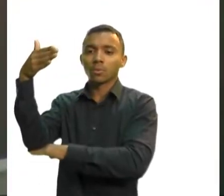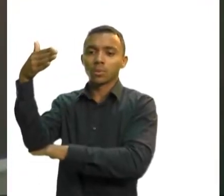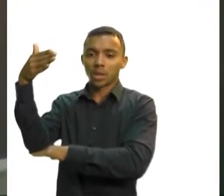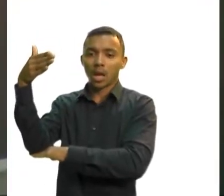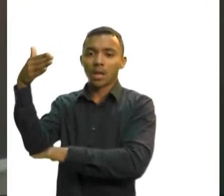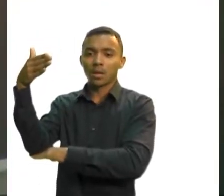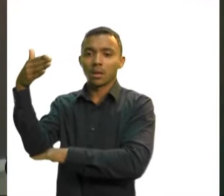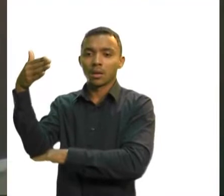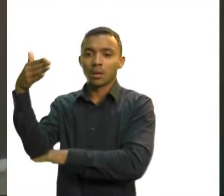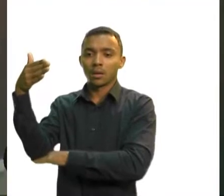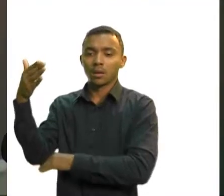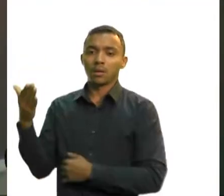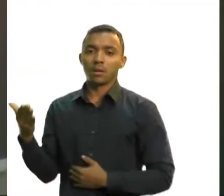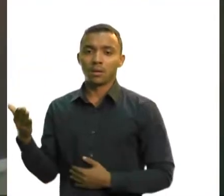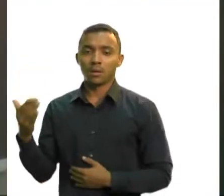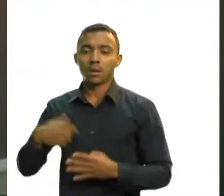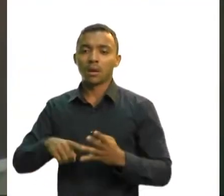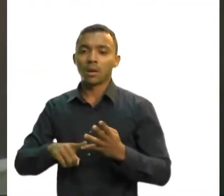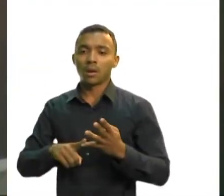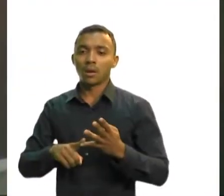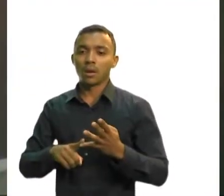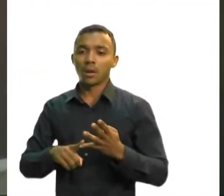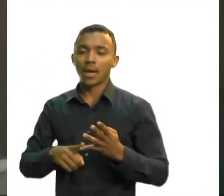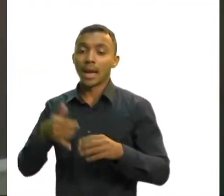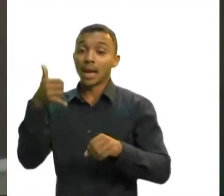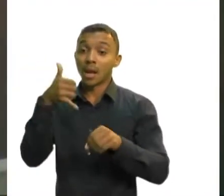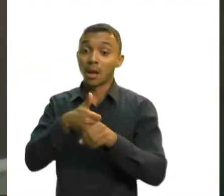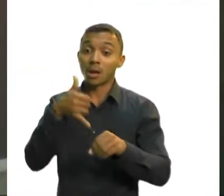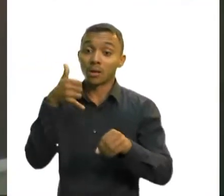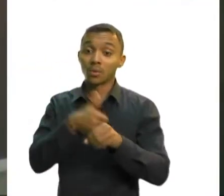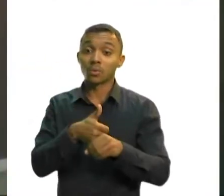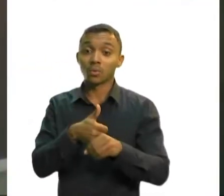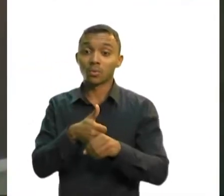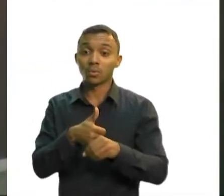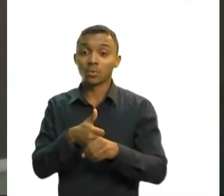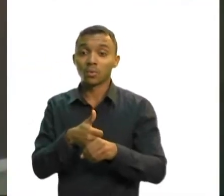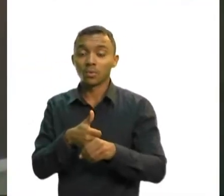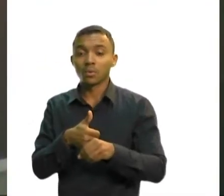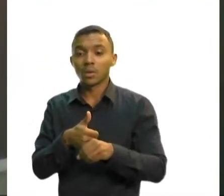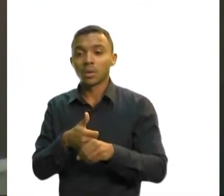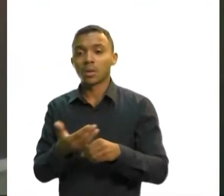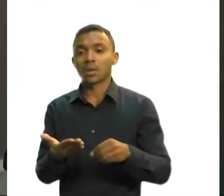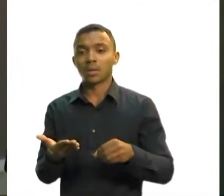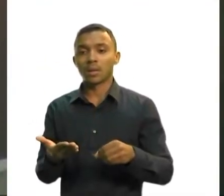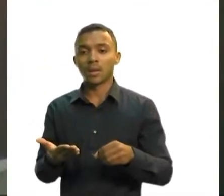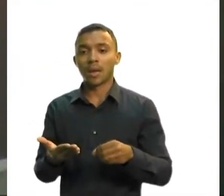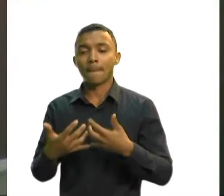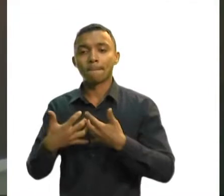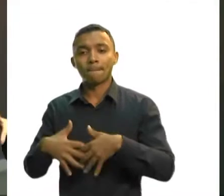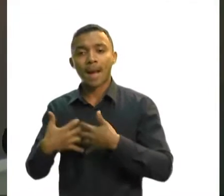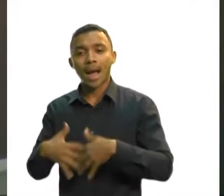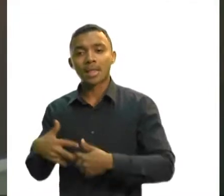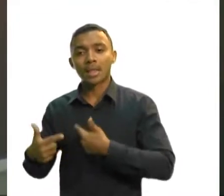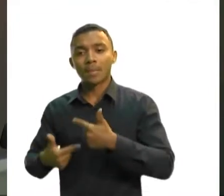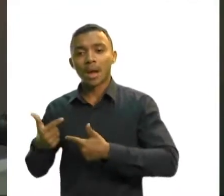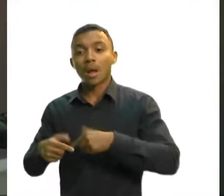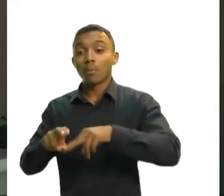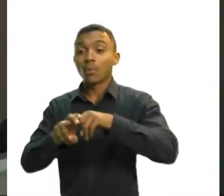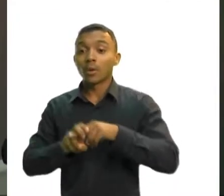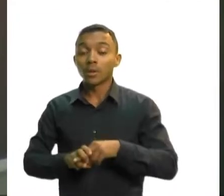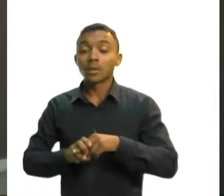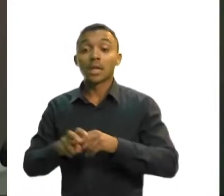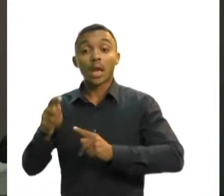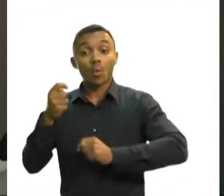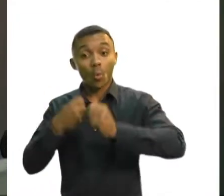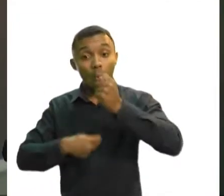o posto de combustível que fornece o combustível para as máquinas operarem. Então, isso movimenta a economia e essa tem